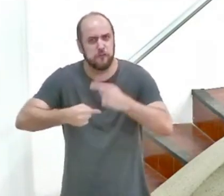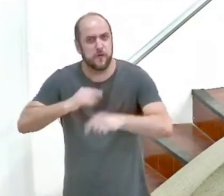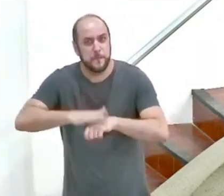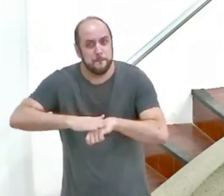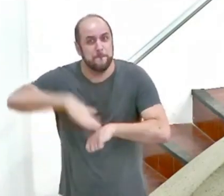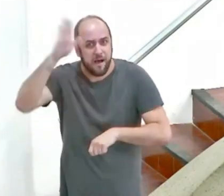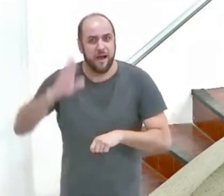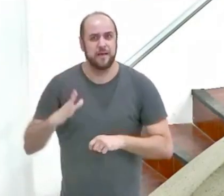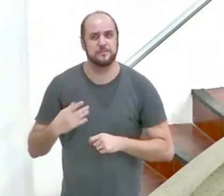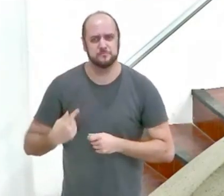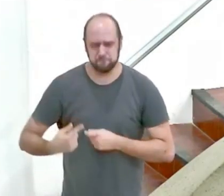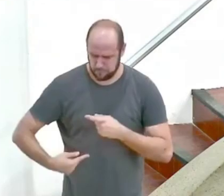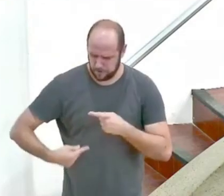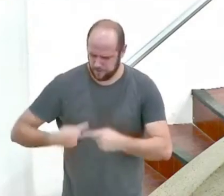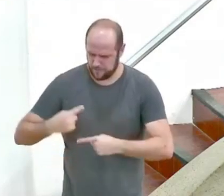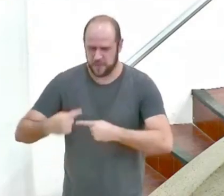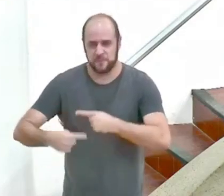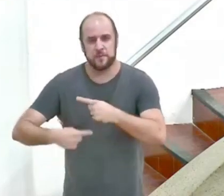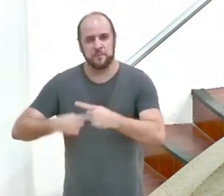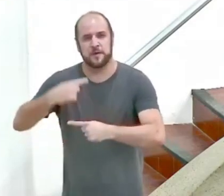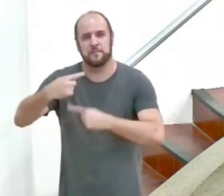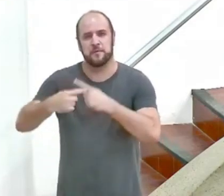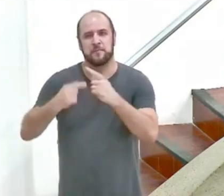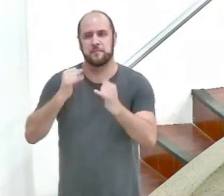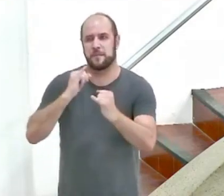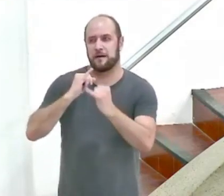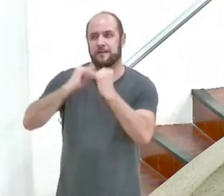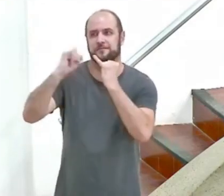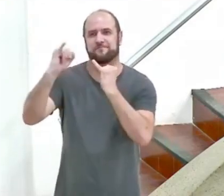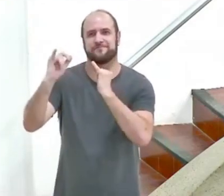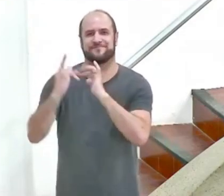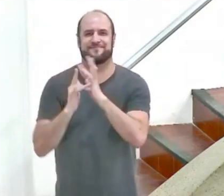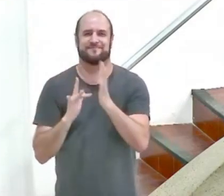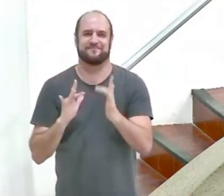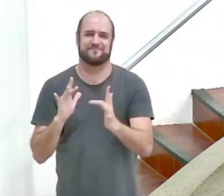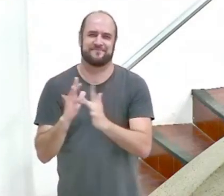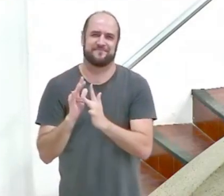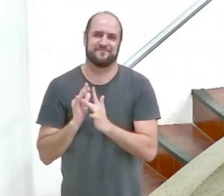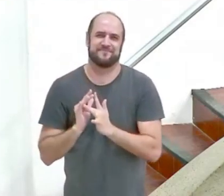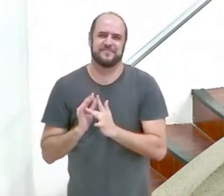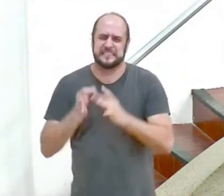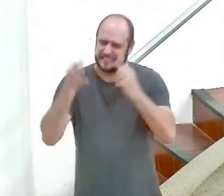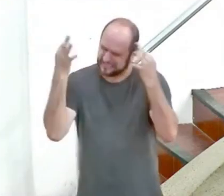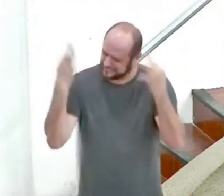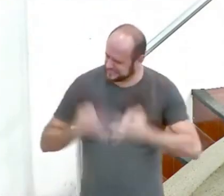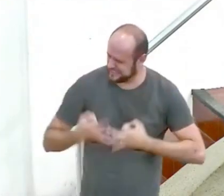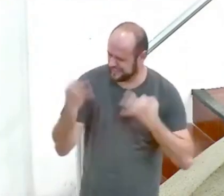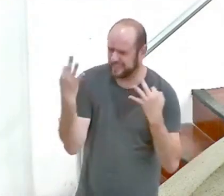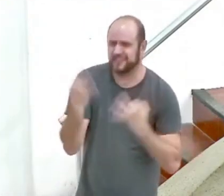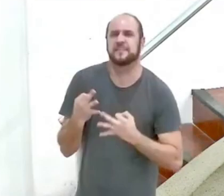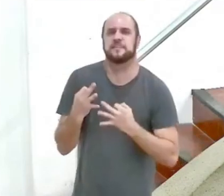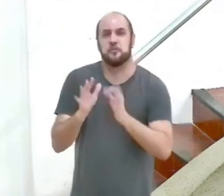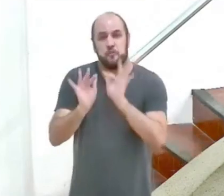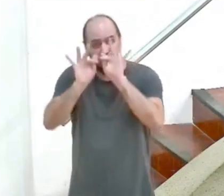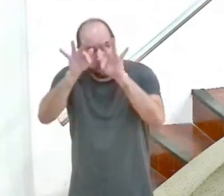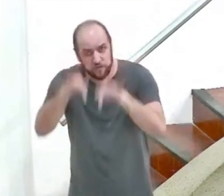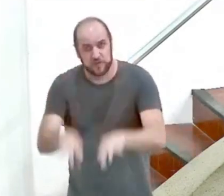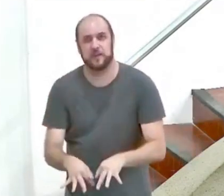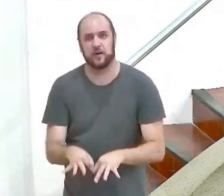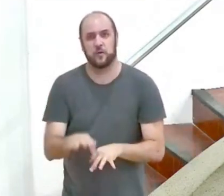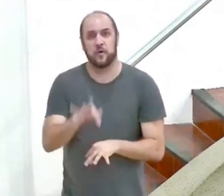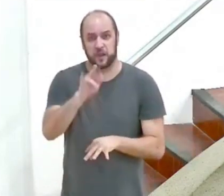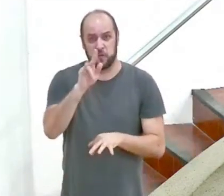mais parecido com Cristo Jesus e ela certamente se consumará a pedra